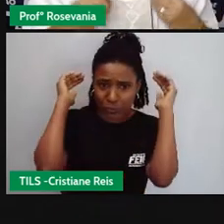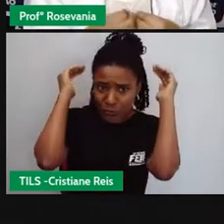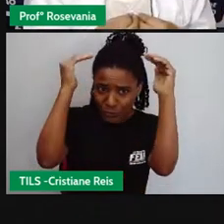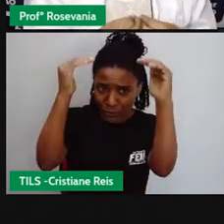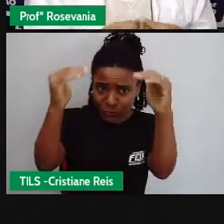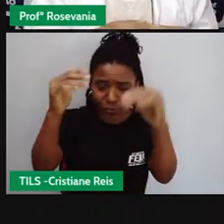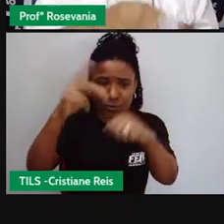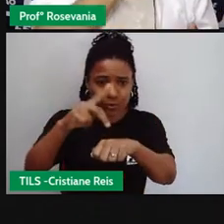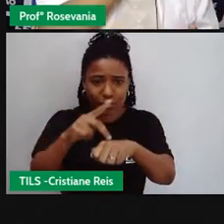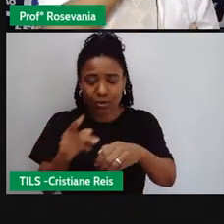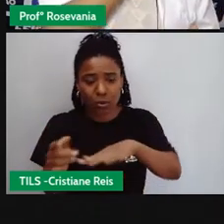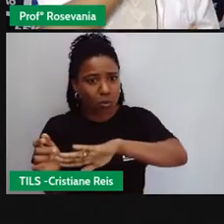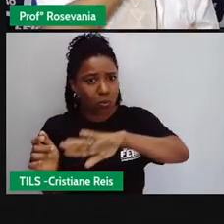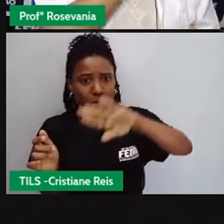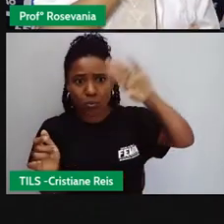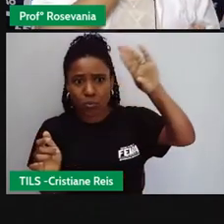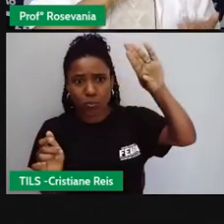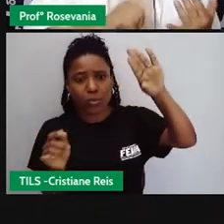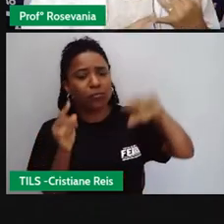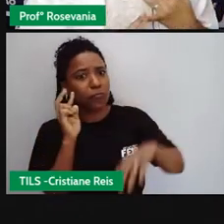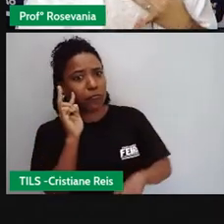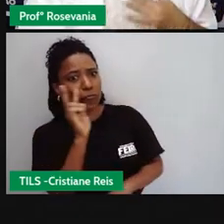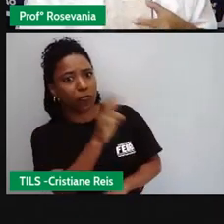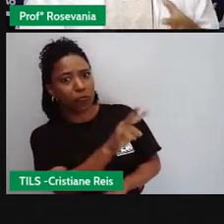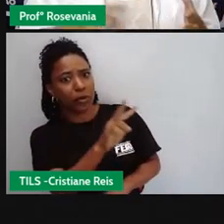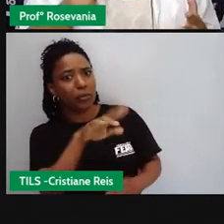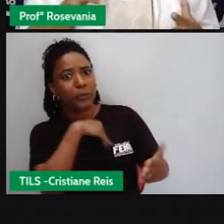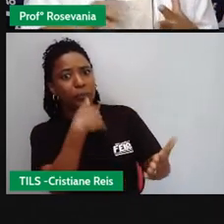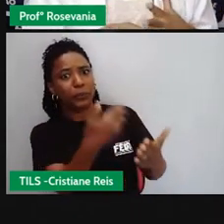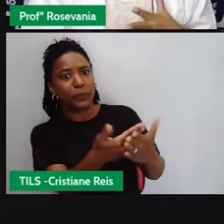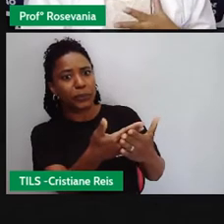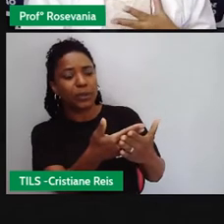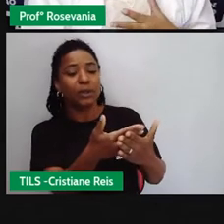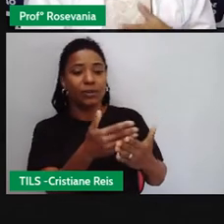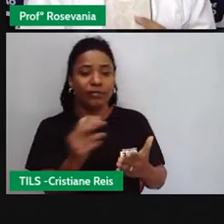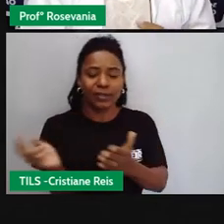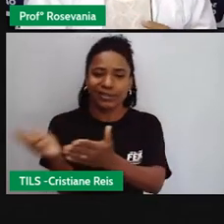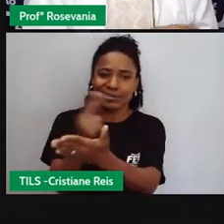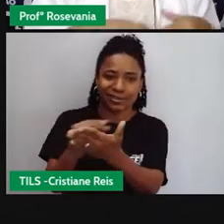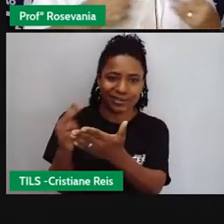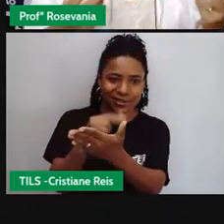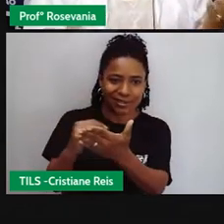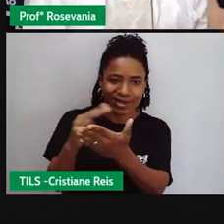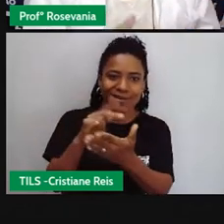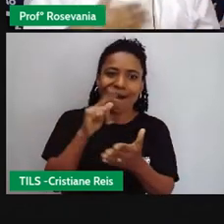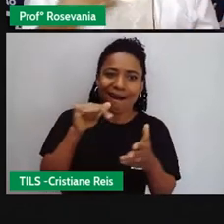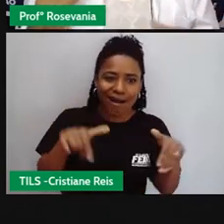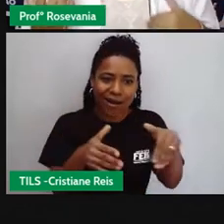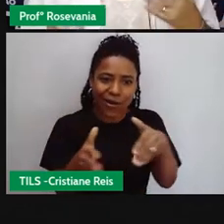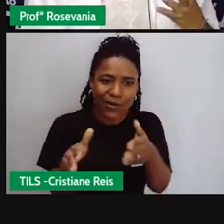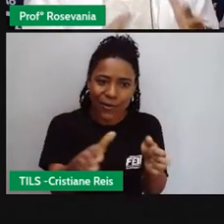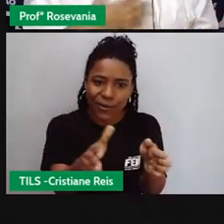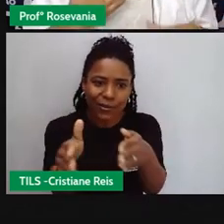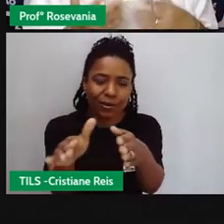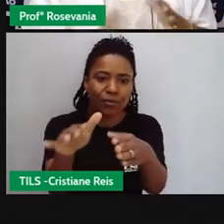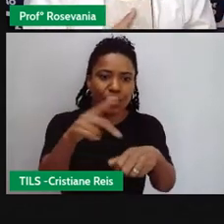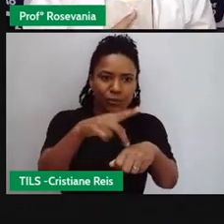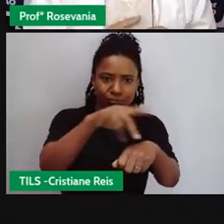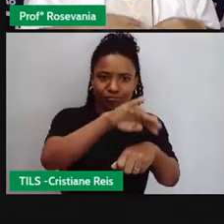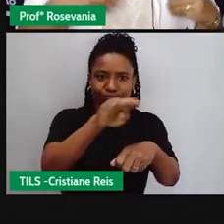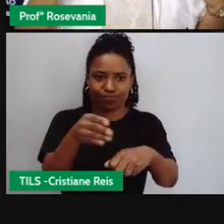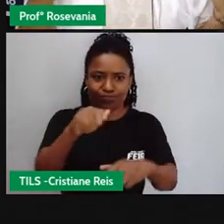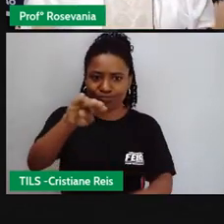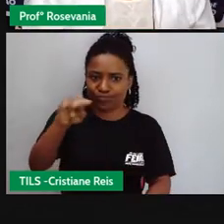conservação bem grande. Elas desenhavam o leito de rios, botavam os acidentes geográficos nas montanhas, nas